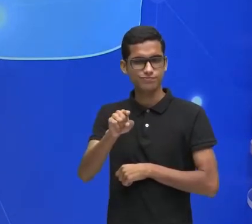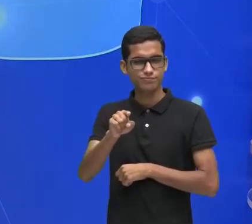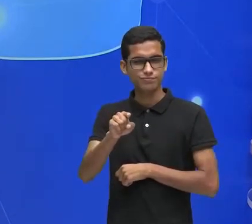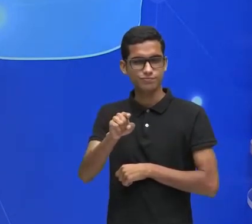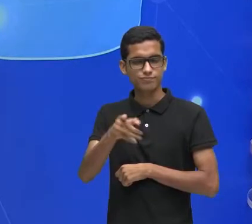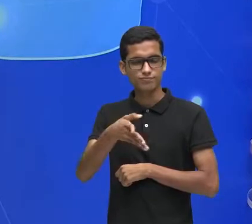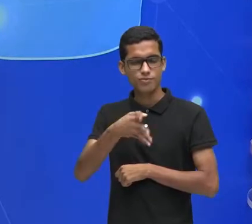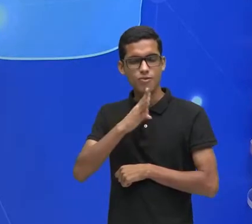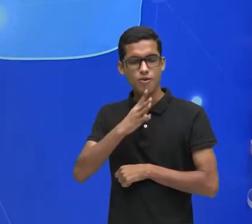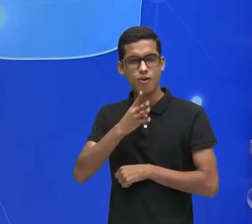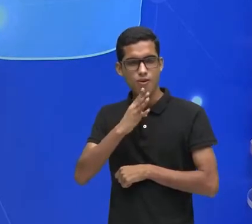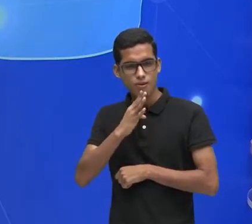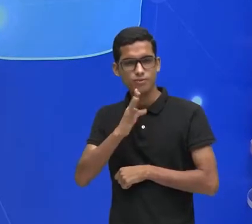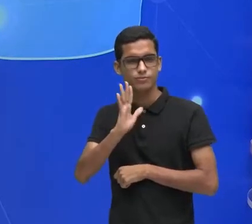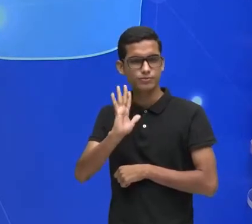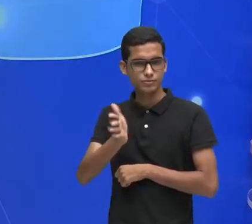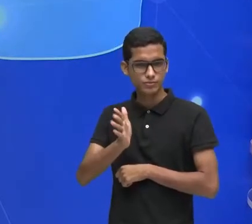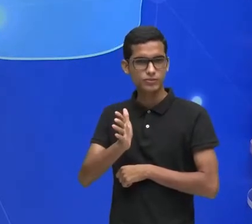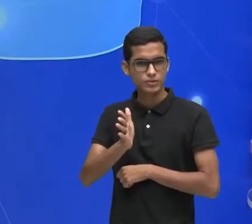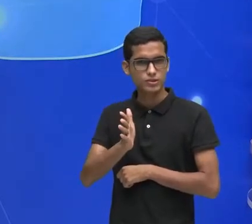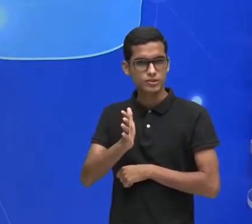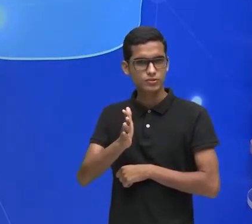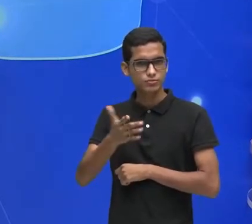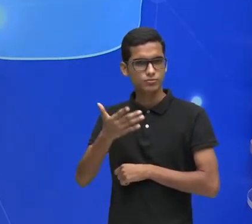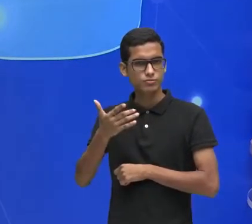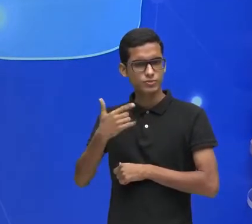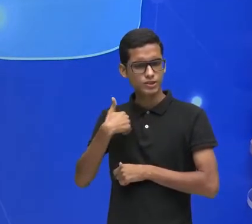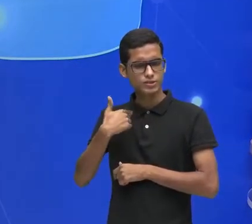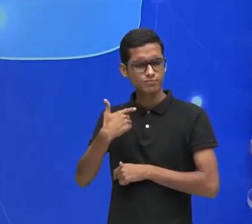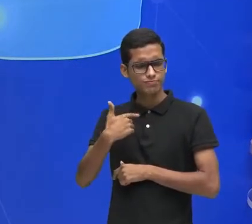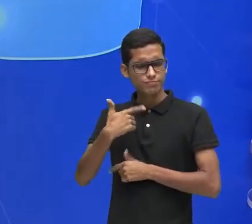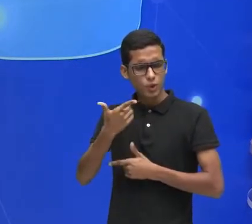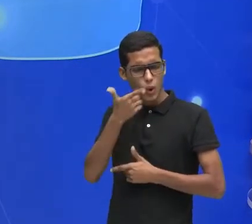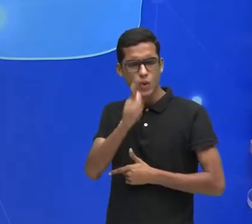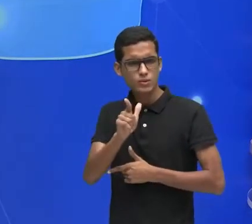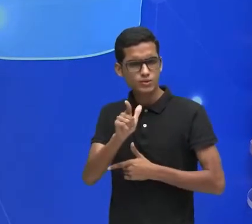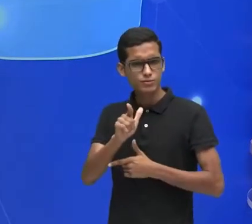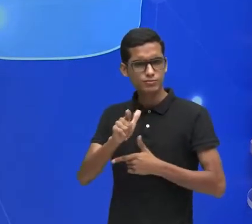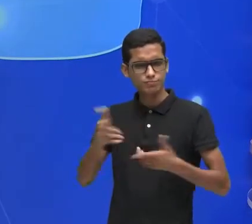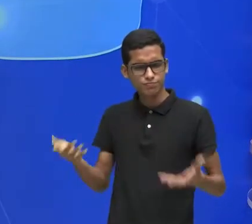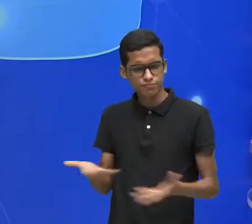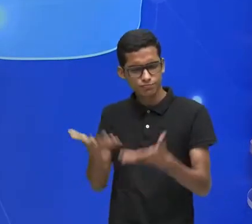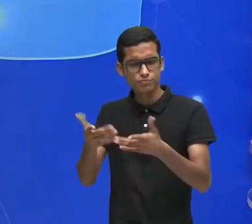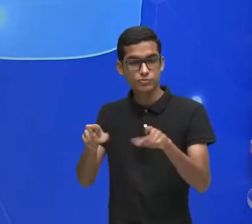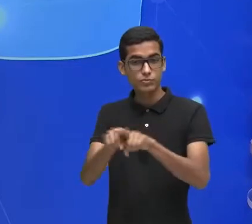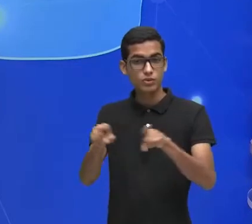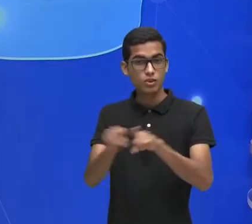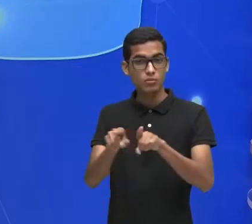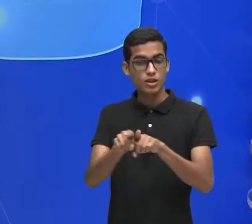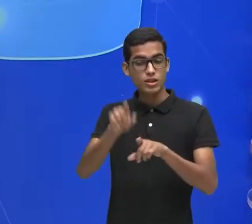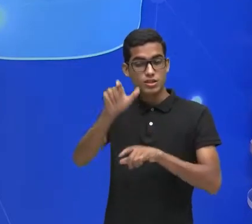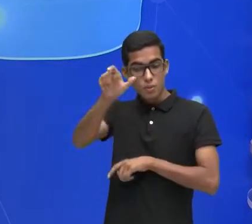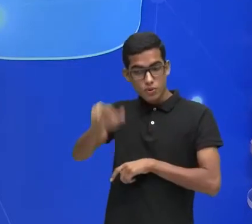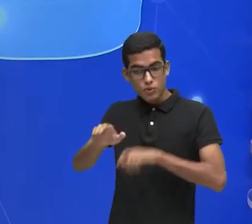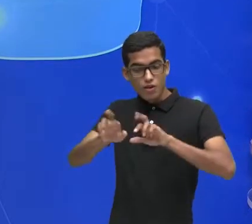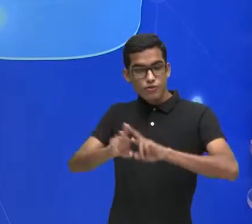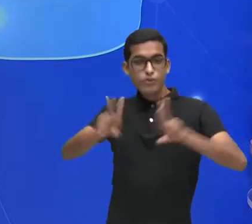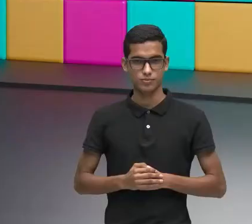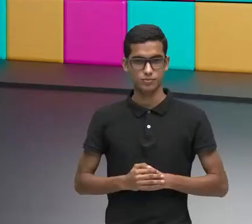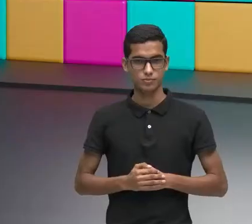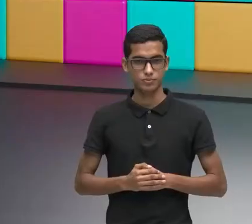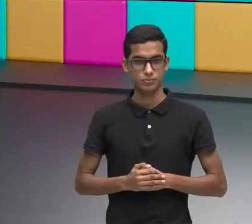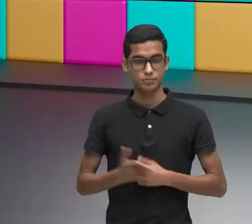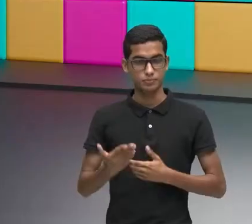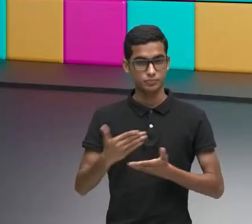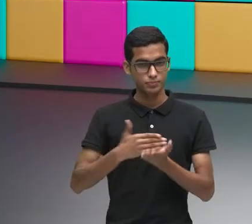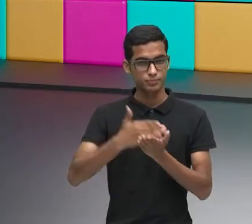conhece alguém que faz a diferença na sua vida. Vamos lá para mais um programa do Psicossocial.